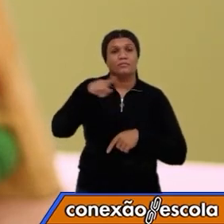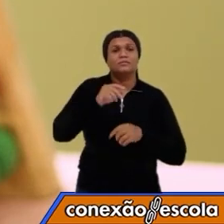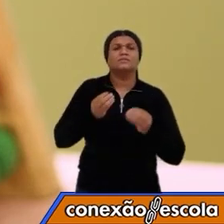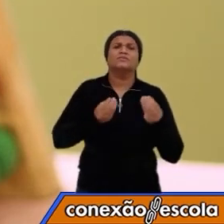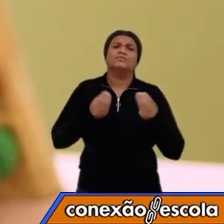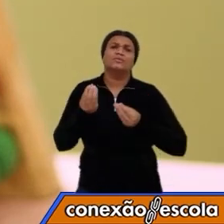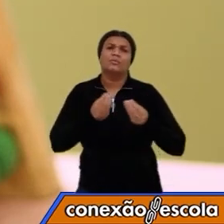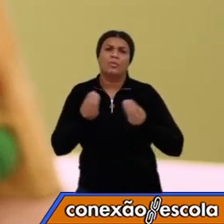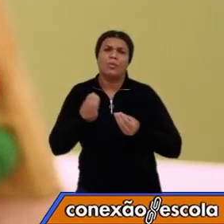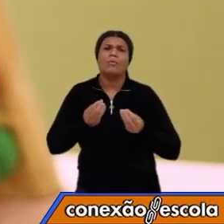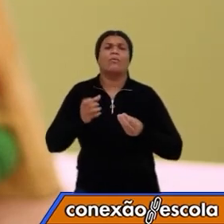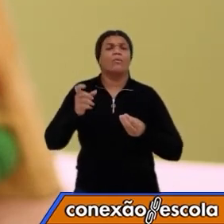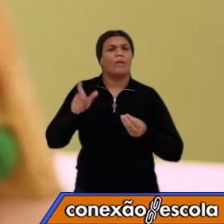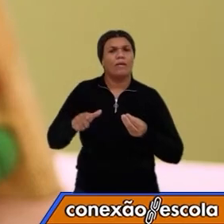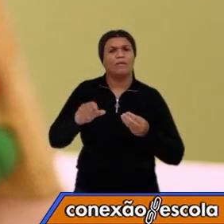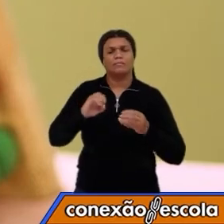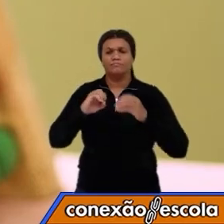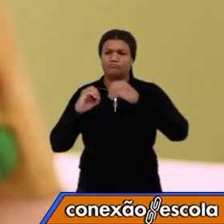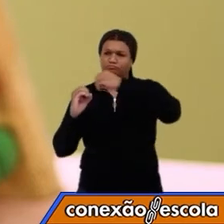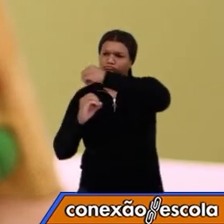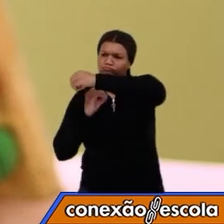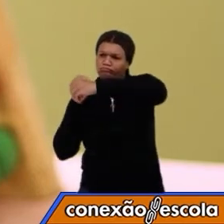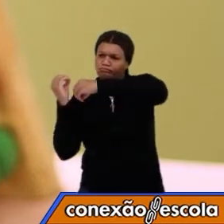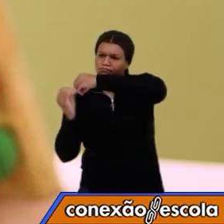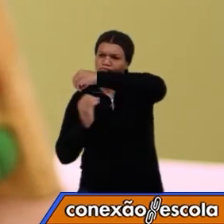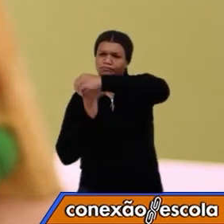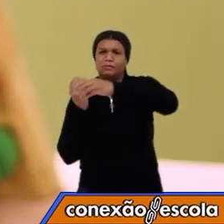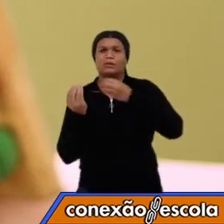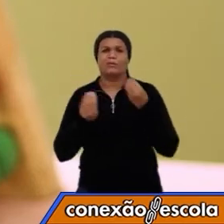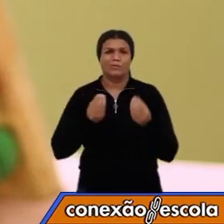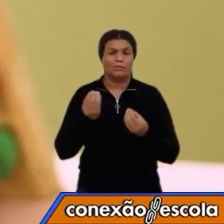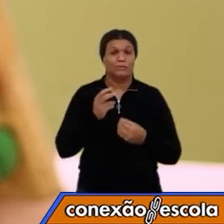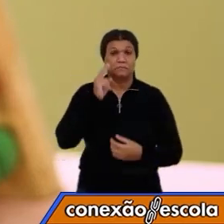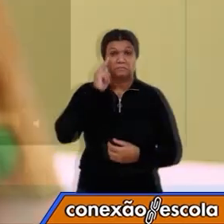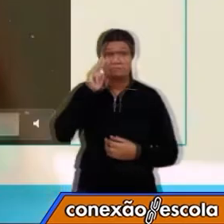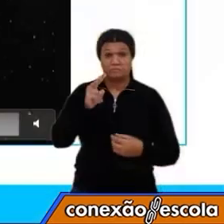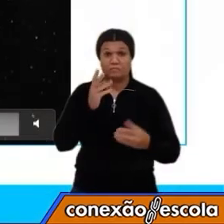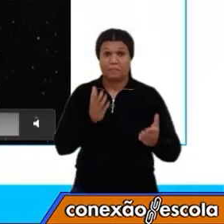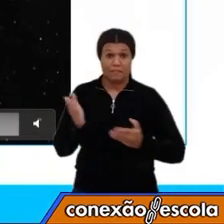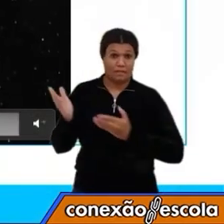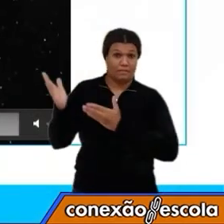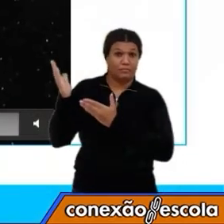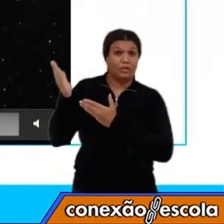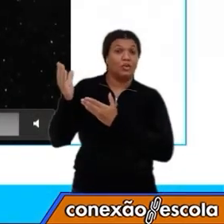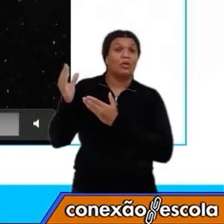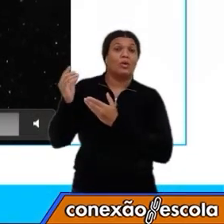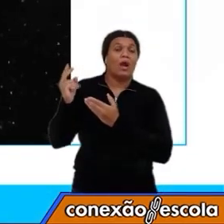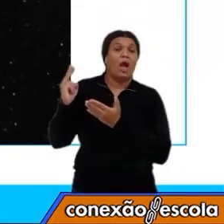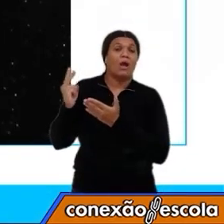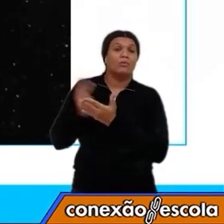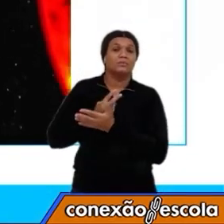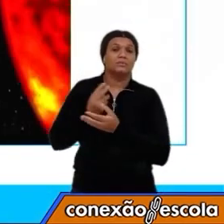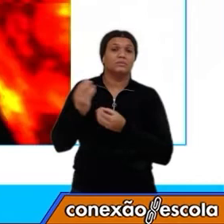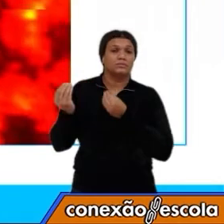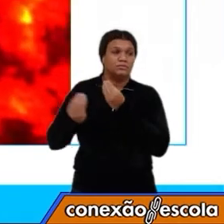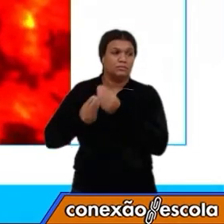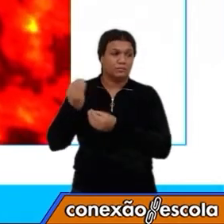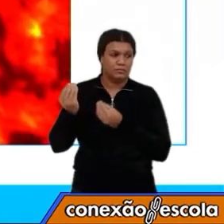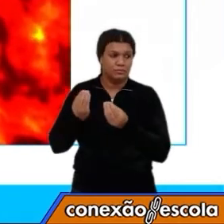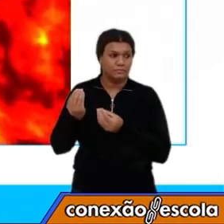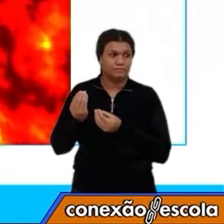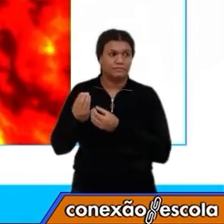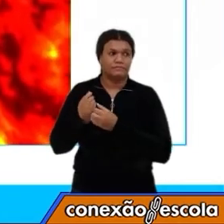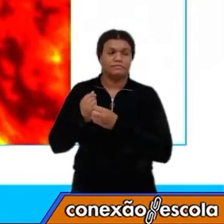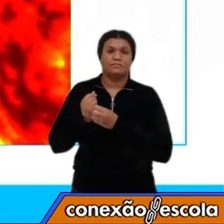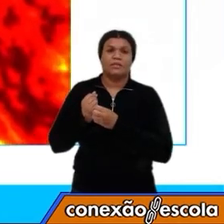dinâmica desses movimentos da Terra. Então, veja aí como acontece. Quando a Terra